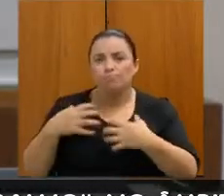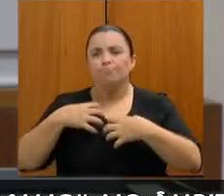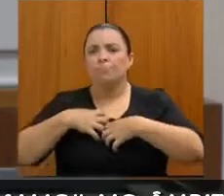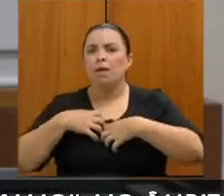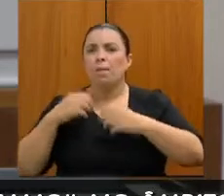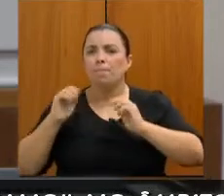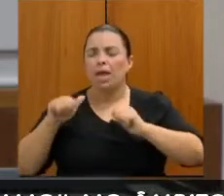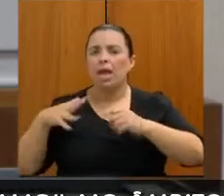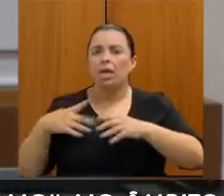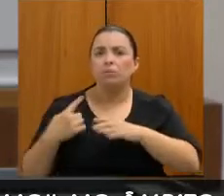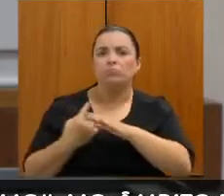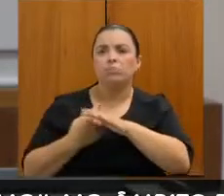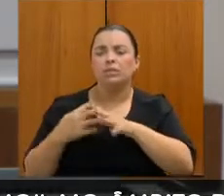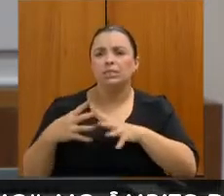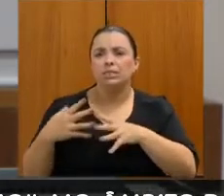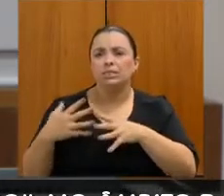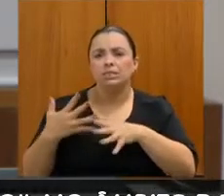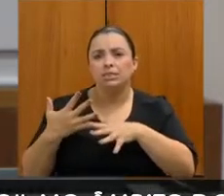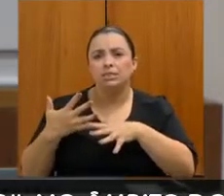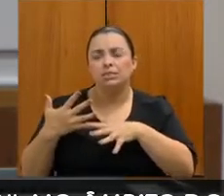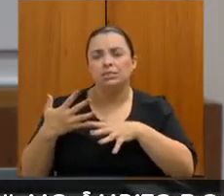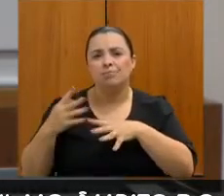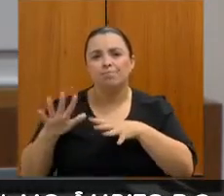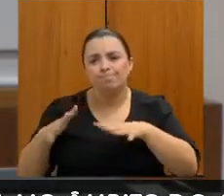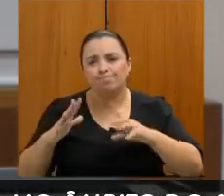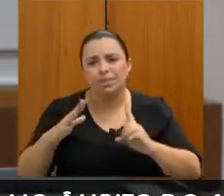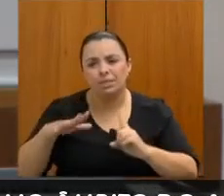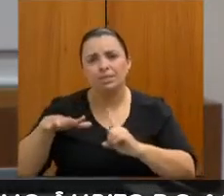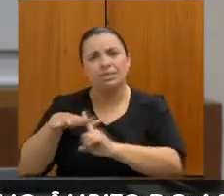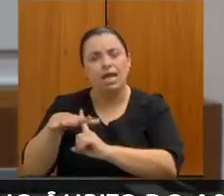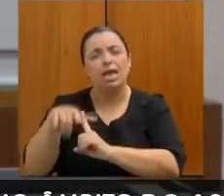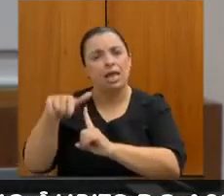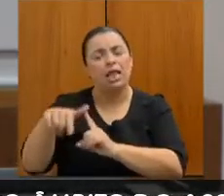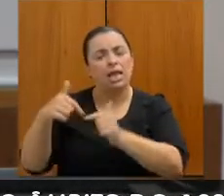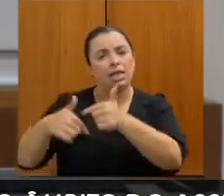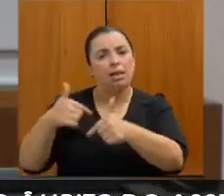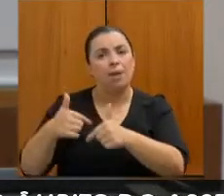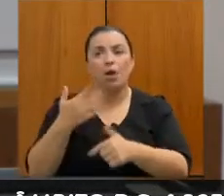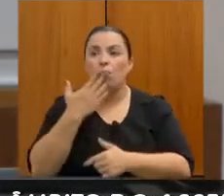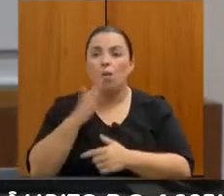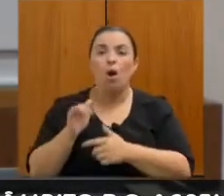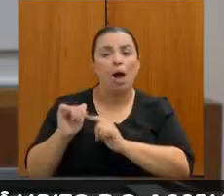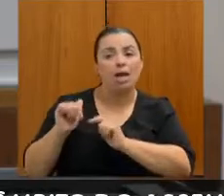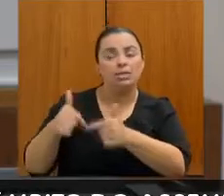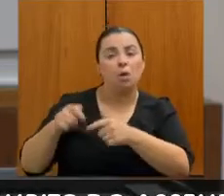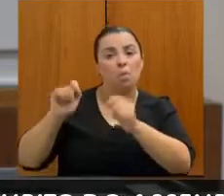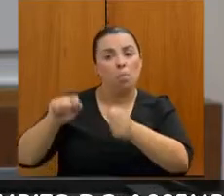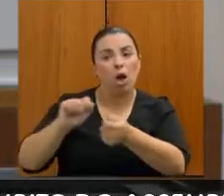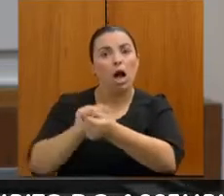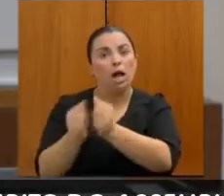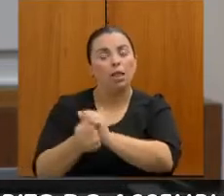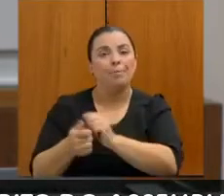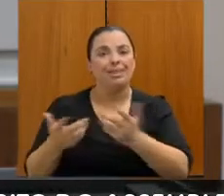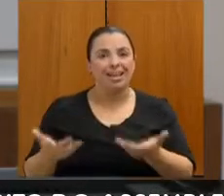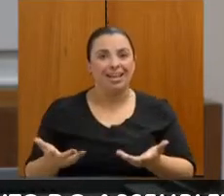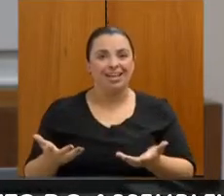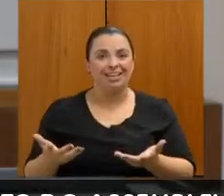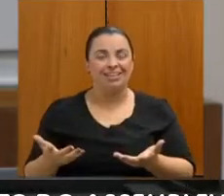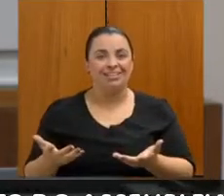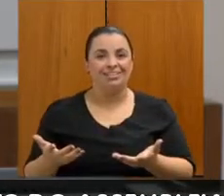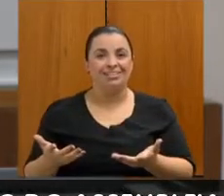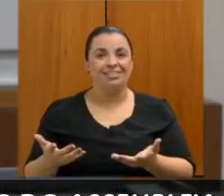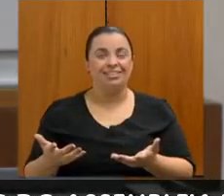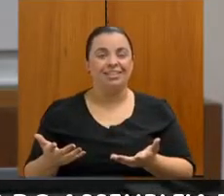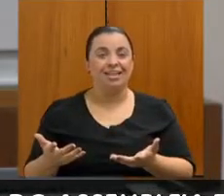quais as funções que podem ser adaptadas. Às vezes, a pessoa com deficiência não tem o aprendizado